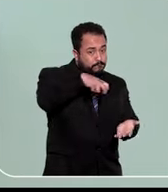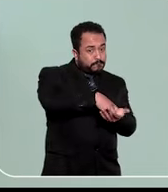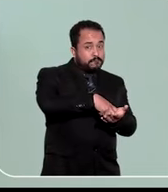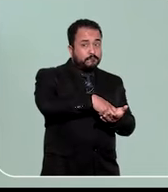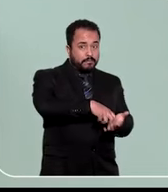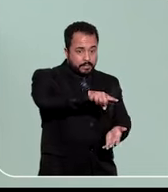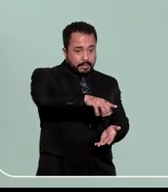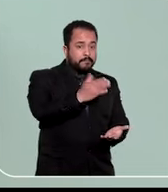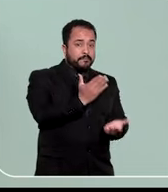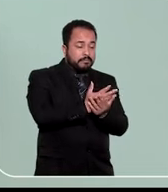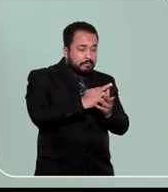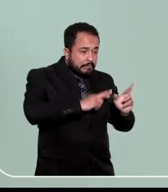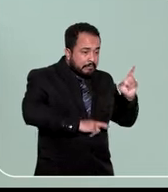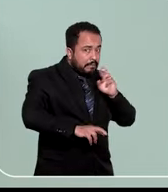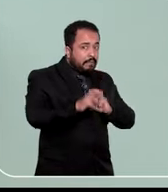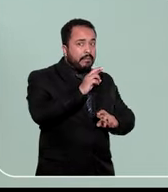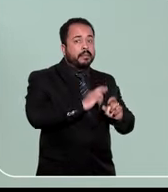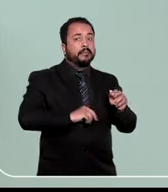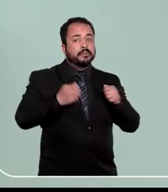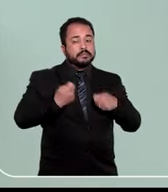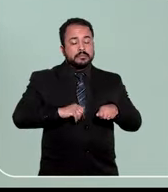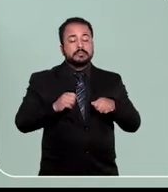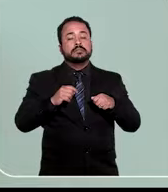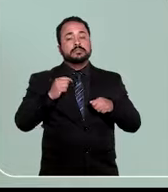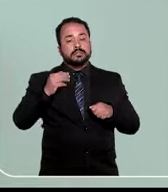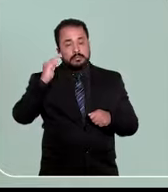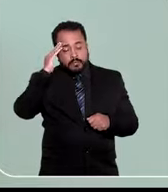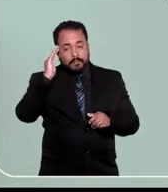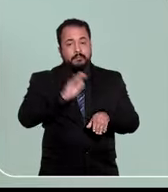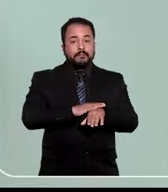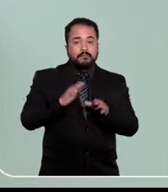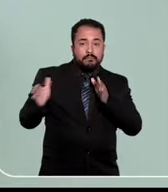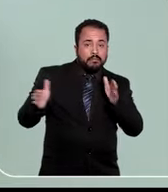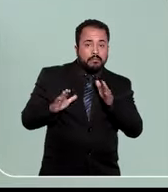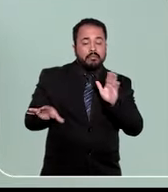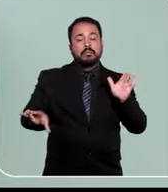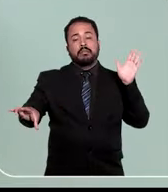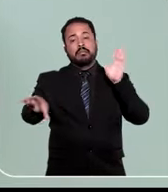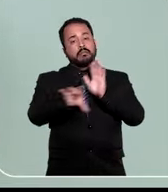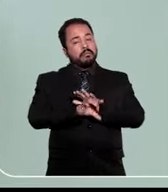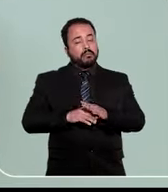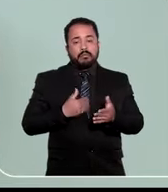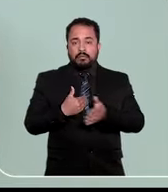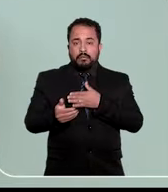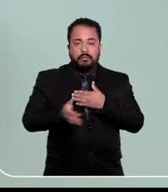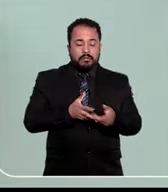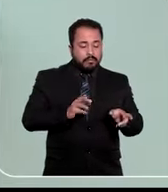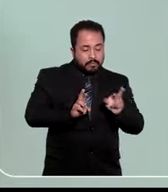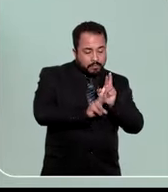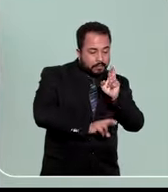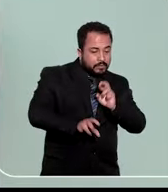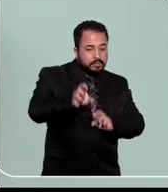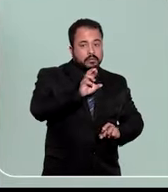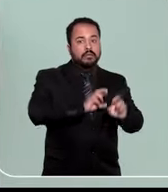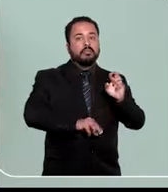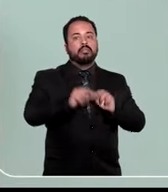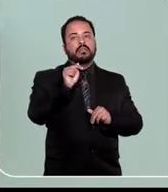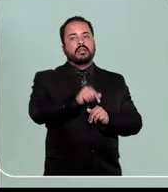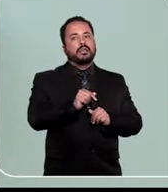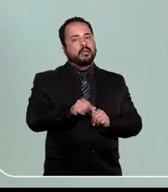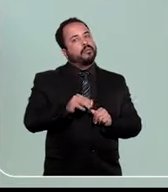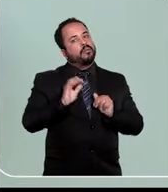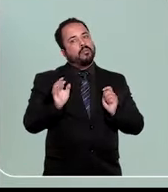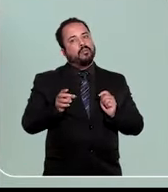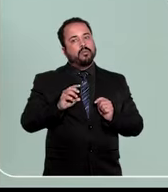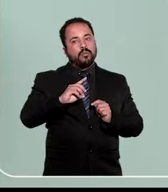Quando a gente pensa na revisão criminal, a gente tem que ter bem claro de que não há prazo previsto em lei.